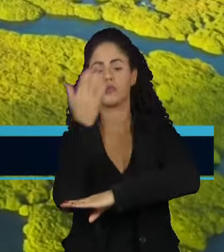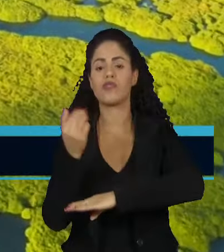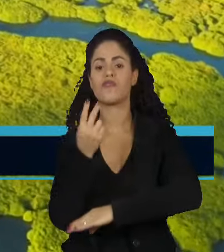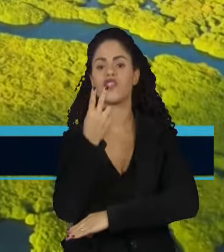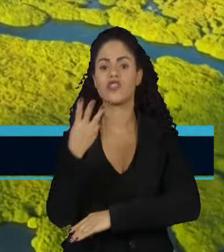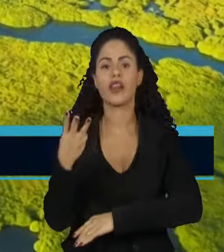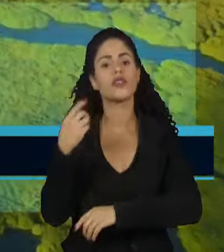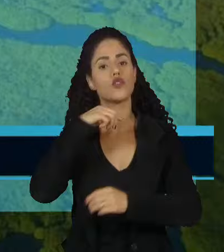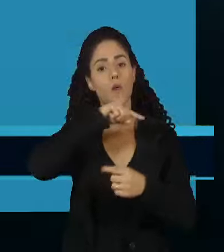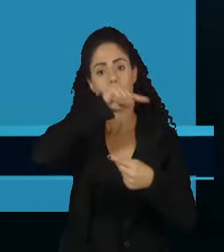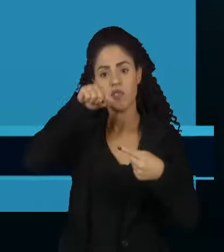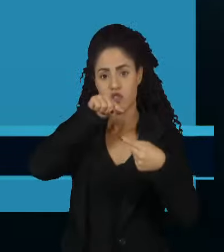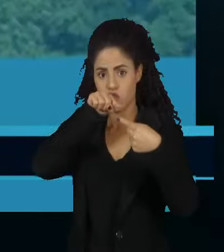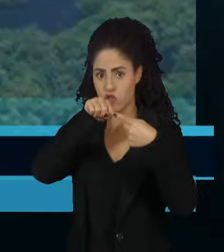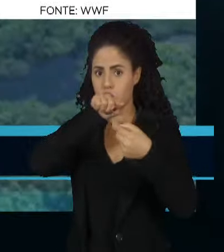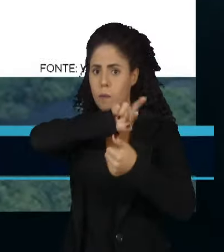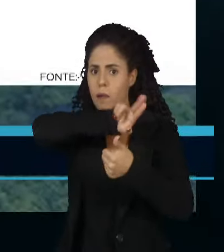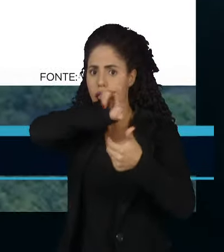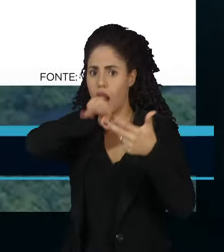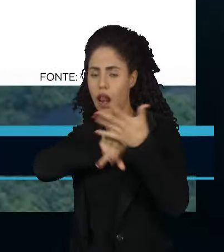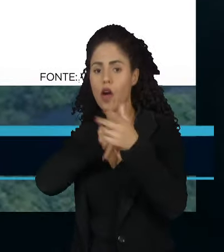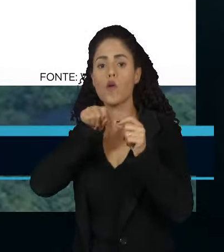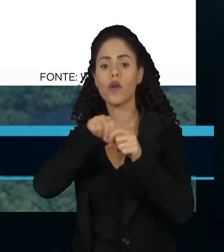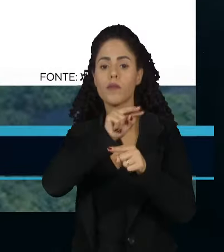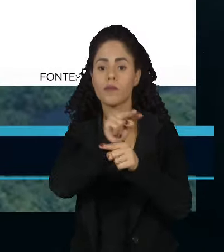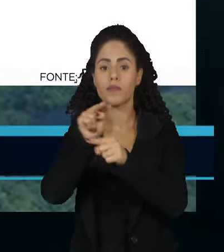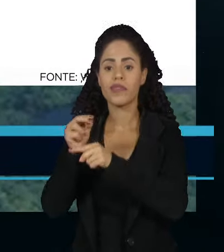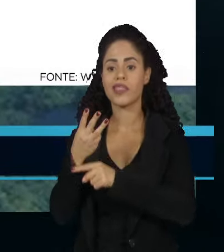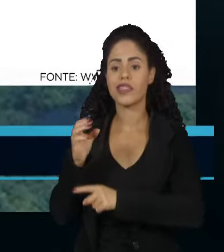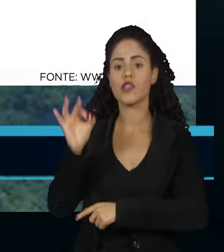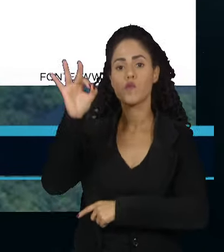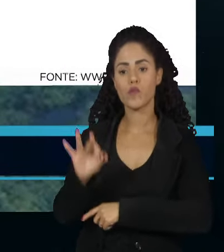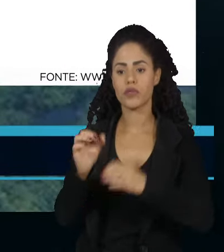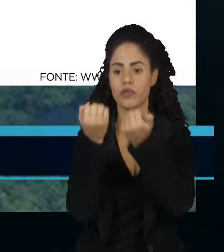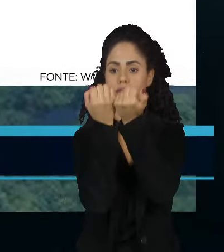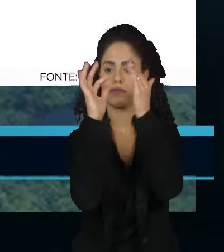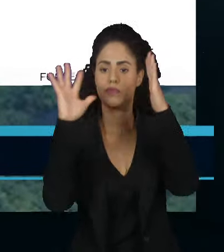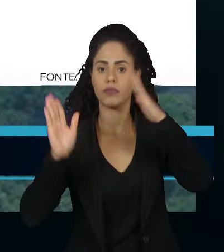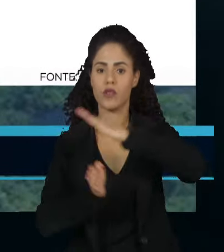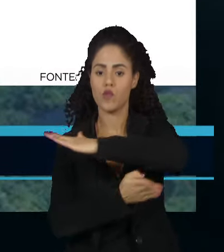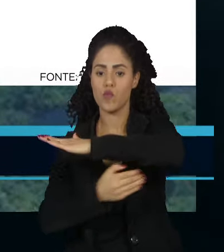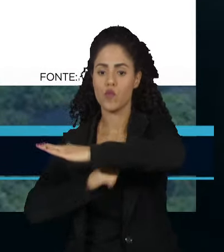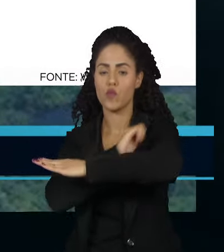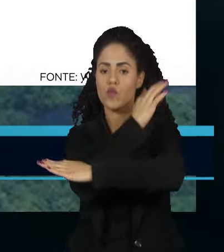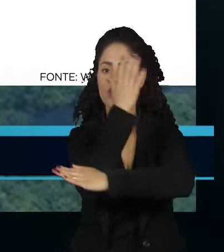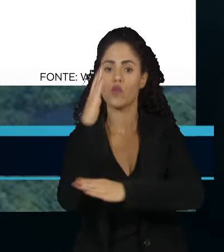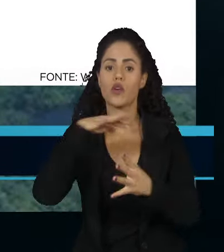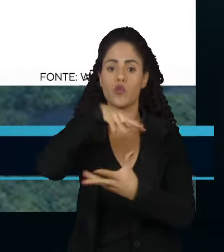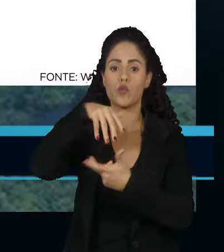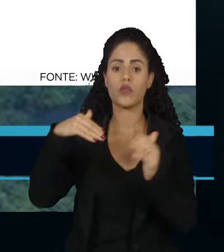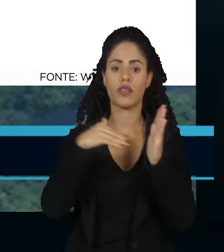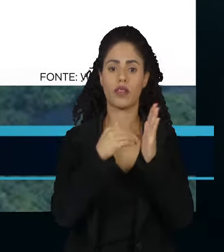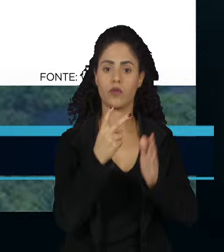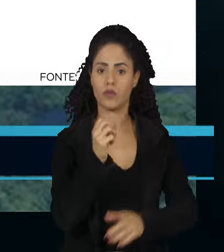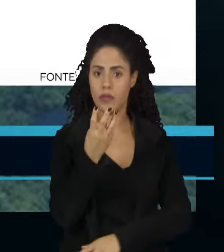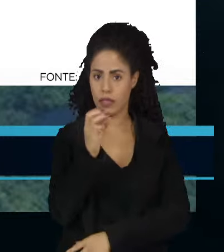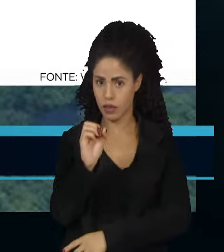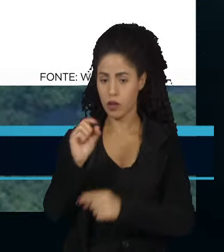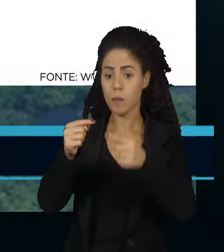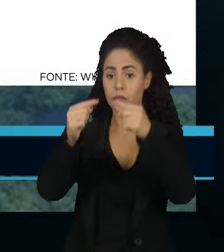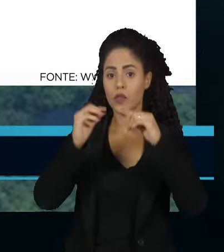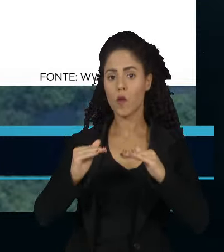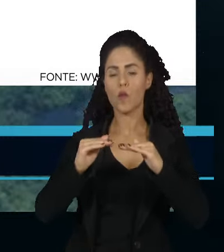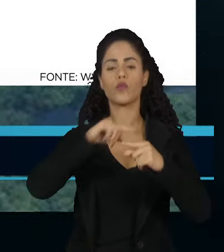metas. Uma delas é preservar 30% das áreas biodiversas do mundo até 2030. Outro